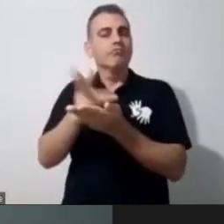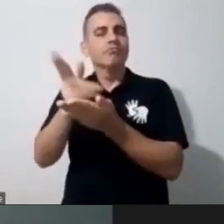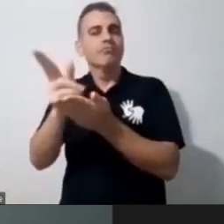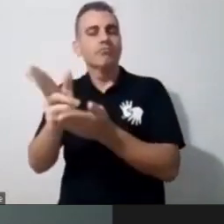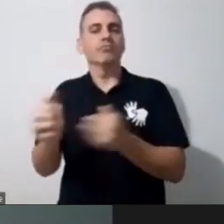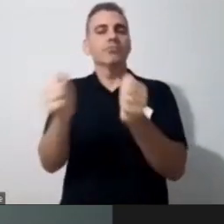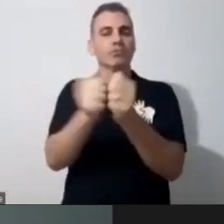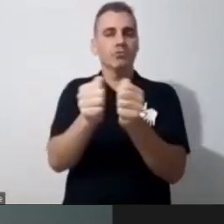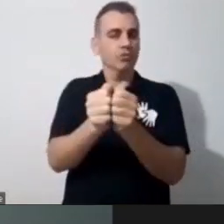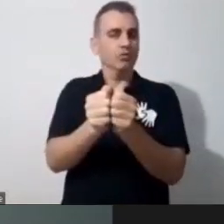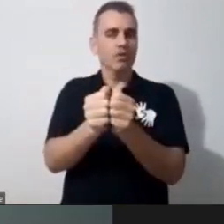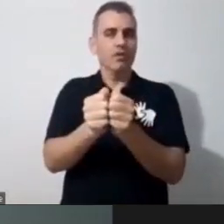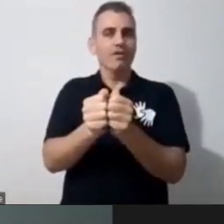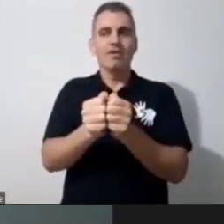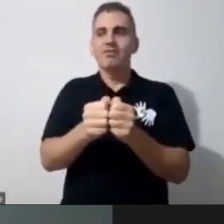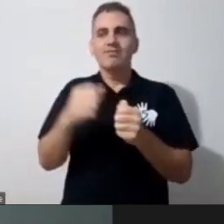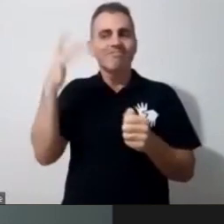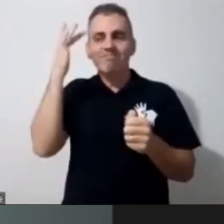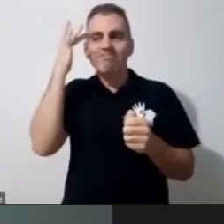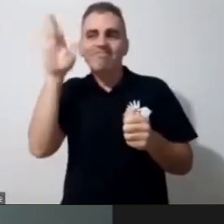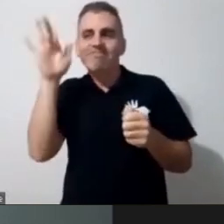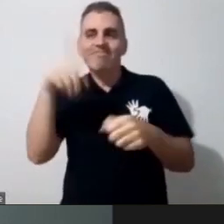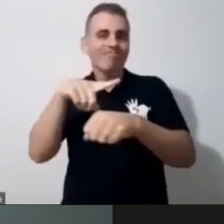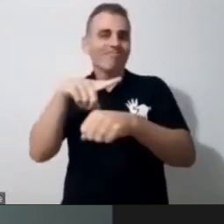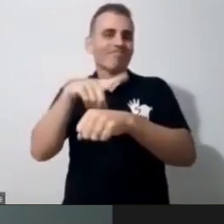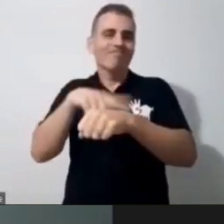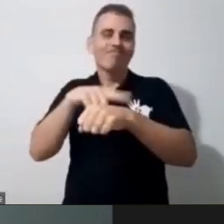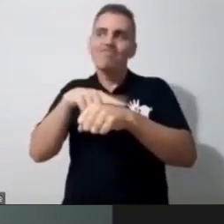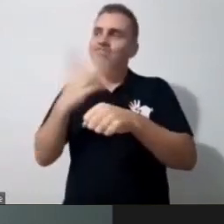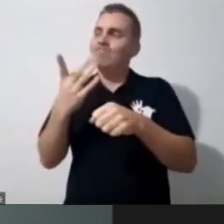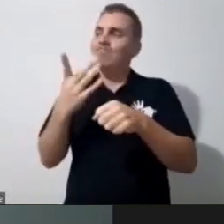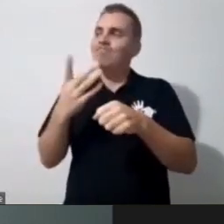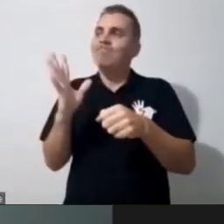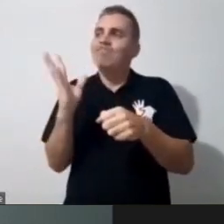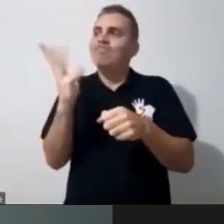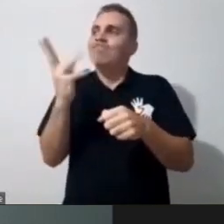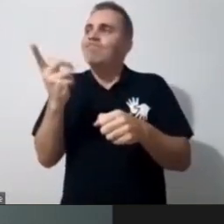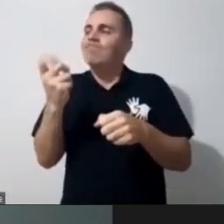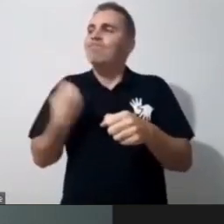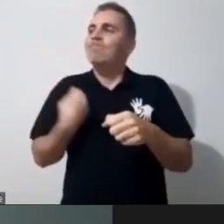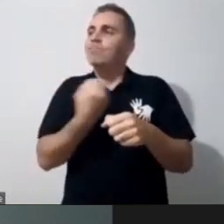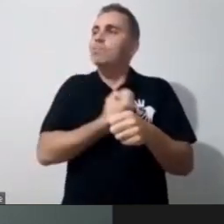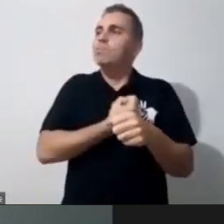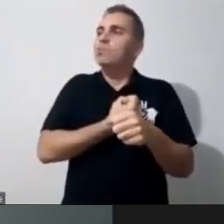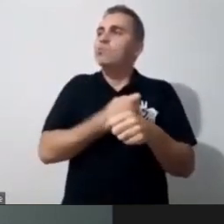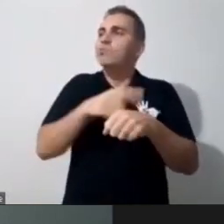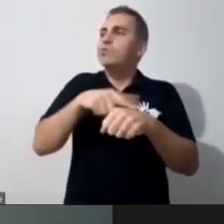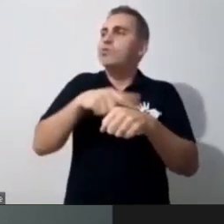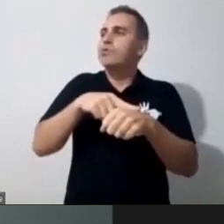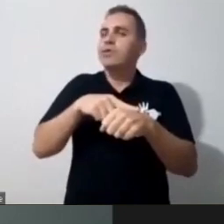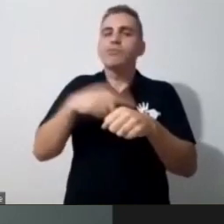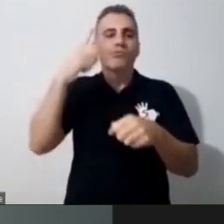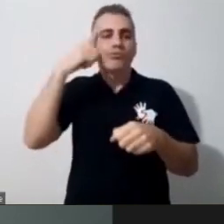vai ficar neste período de pandemia. Então, reforçar os vínculos e as conexões hoje é o ponto-chave pra que dê certo este momento